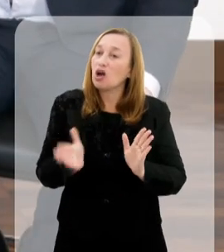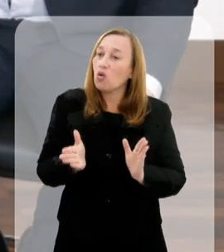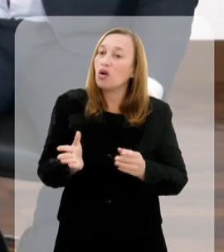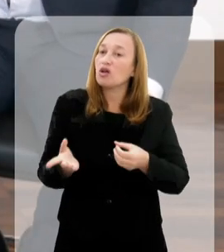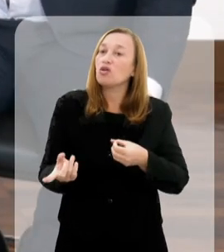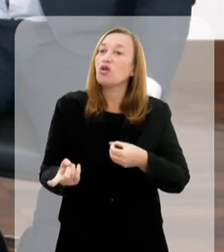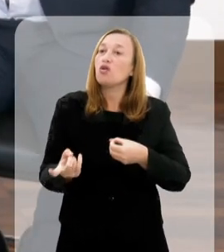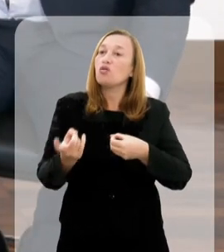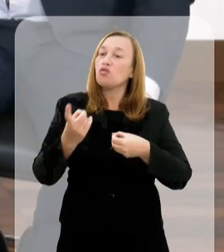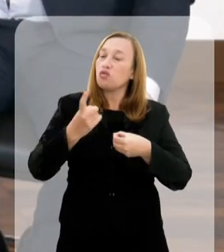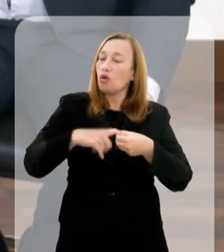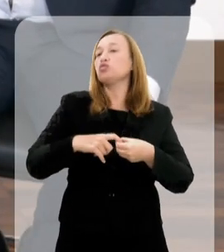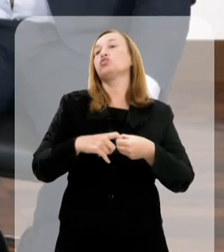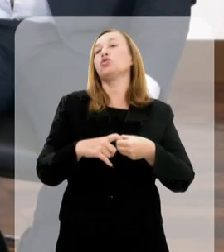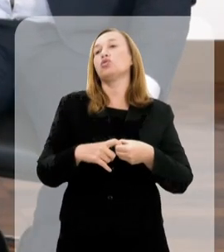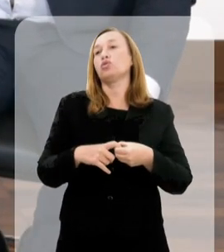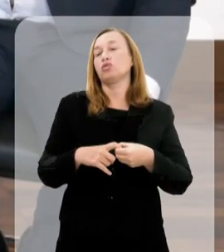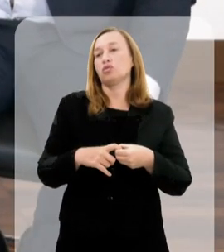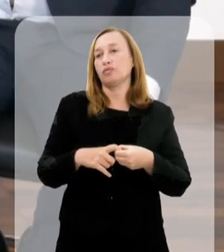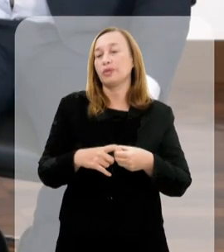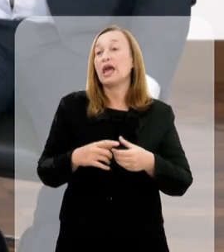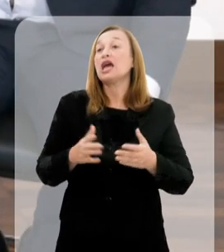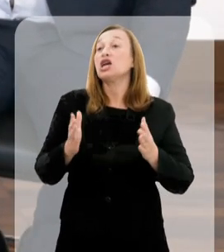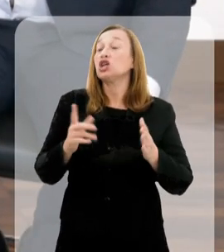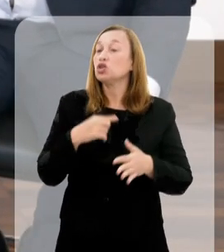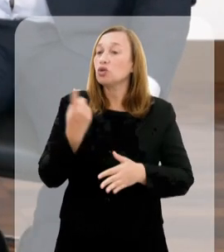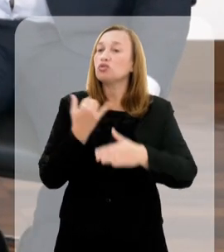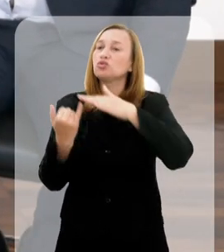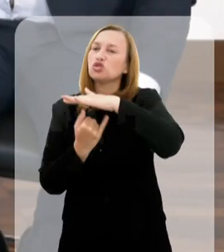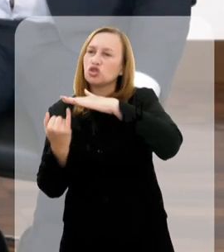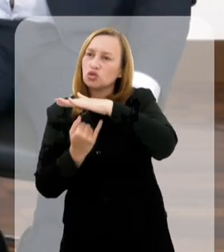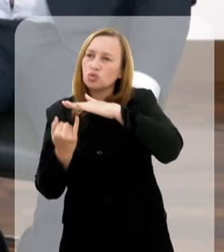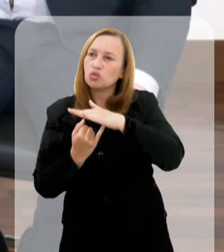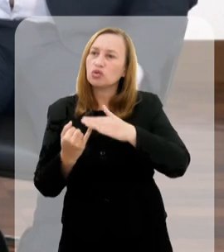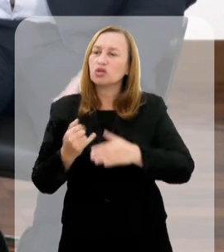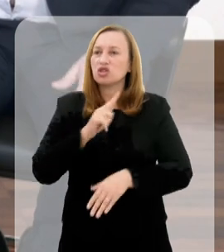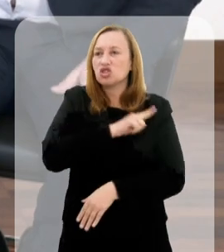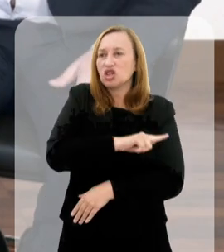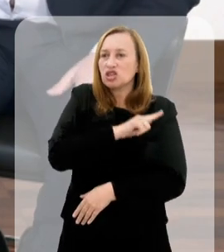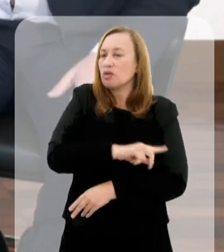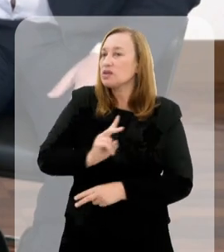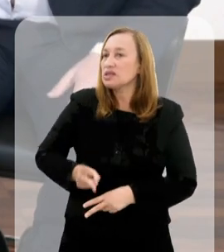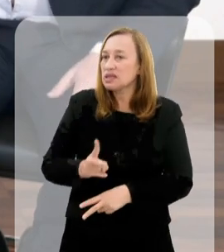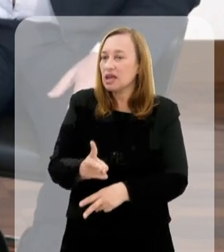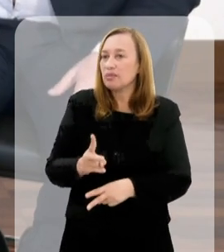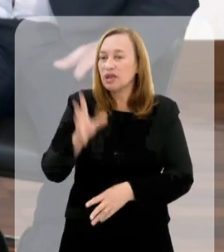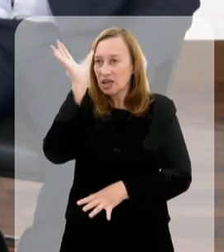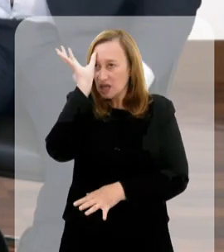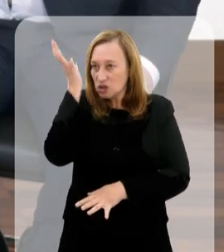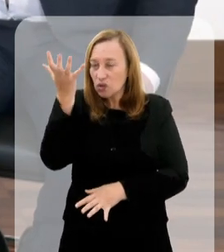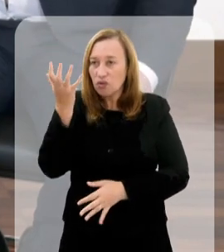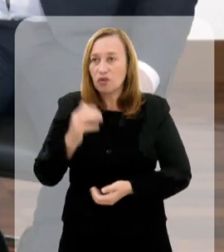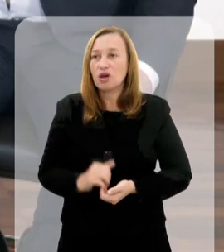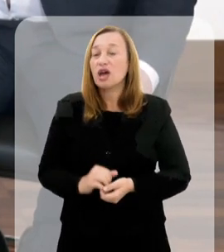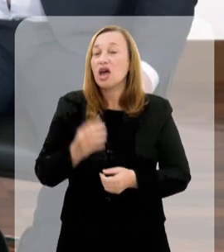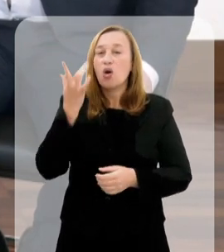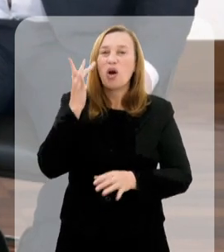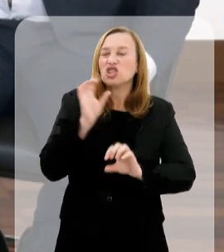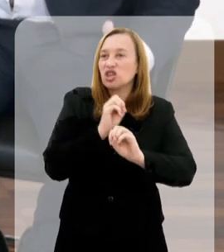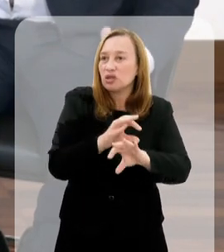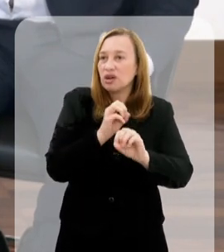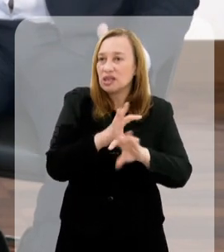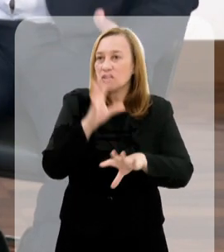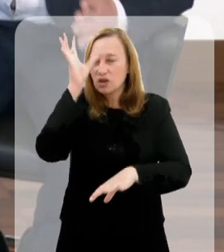agora tem recuperado, né? E a gente no Instituto, a gente sempre tenta fazer uma gestão que gere soluções.